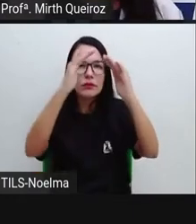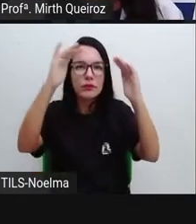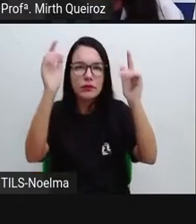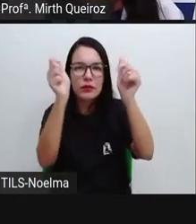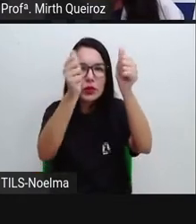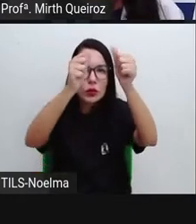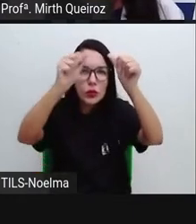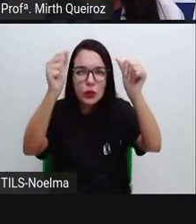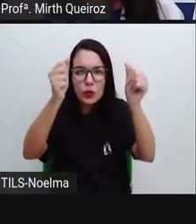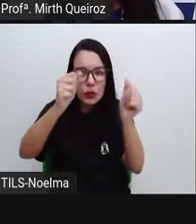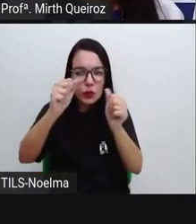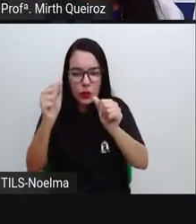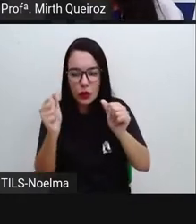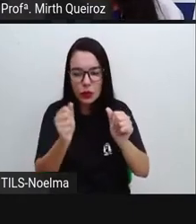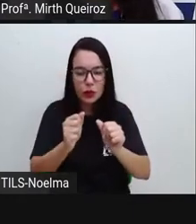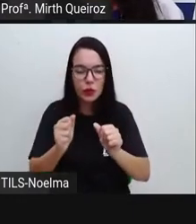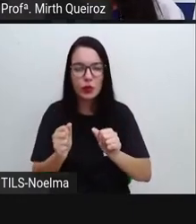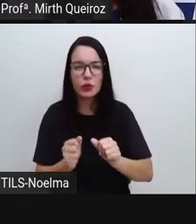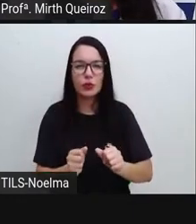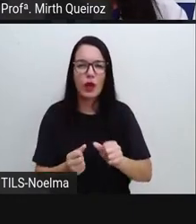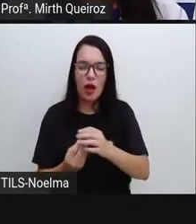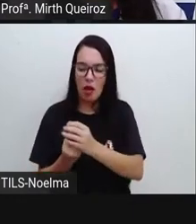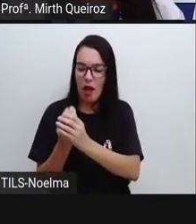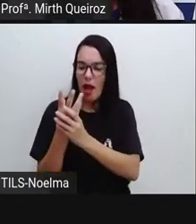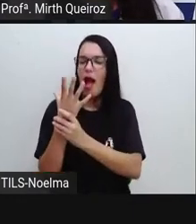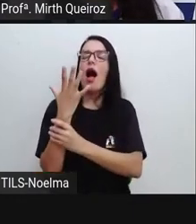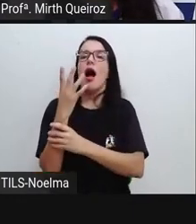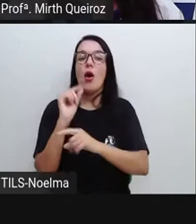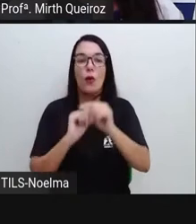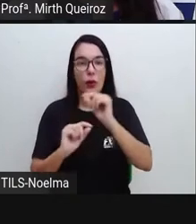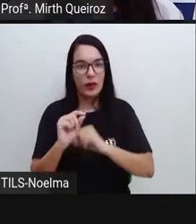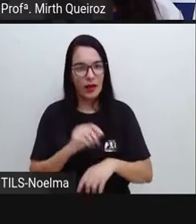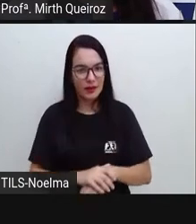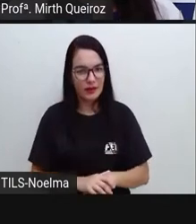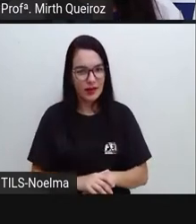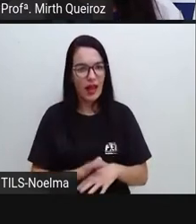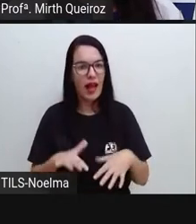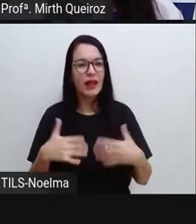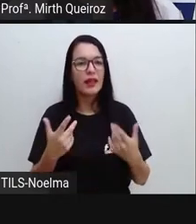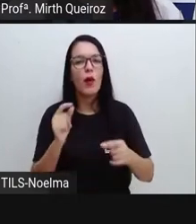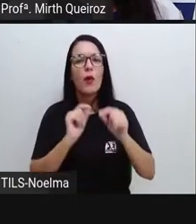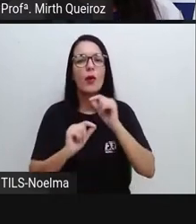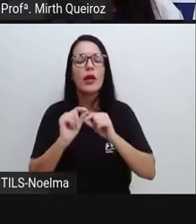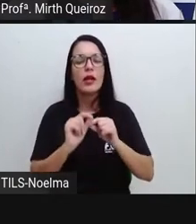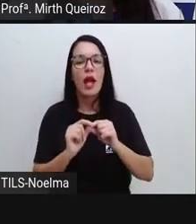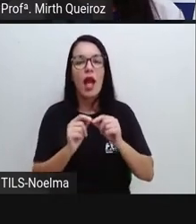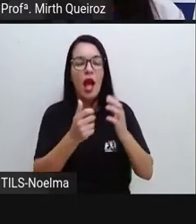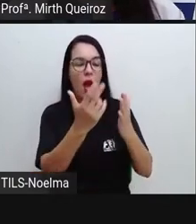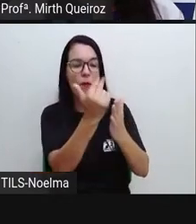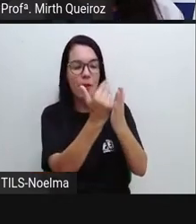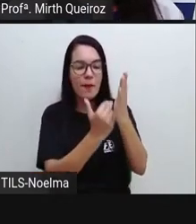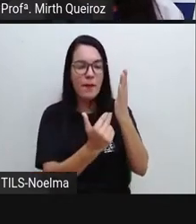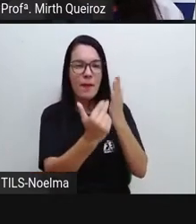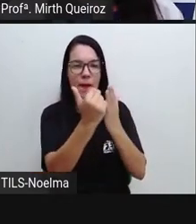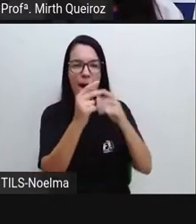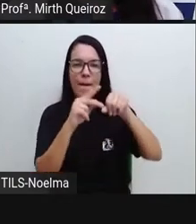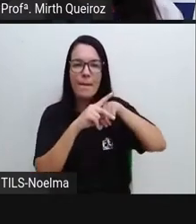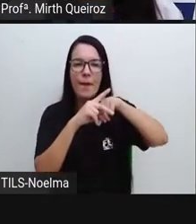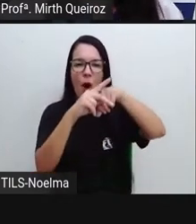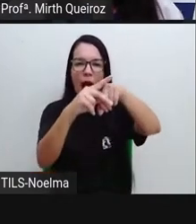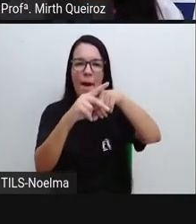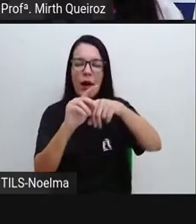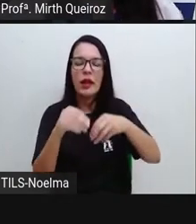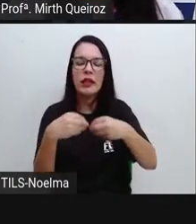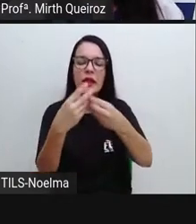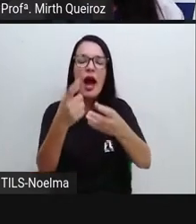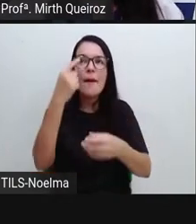a uma imagem. E o que que essa imagem do poema lhe traz a gente? A imagem foi a imagem de uma